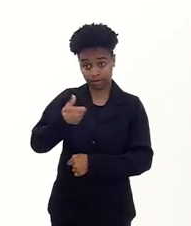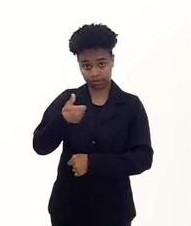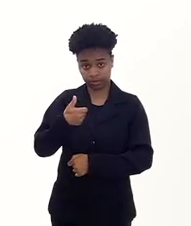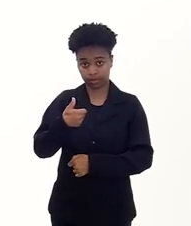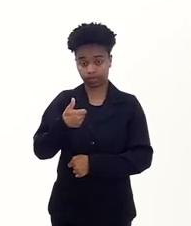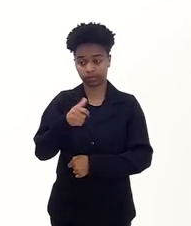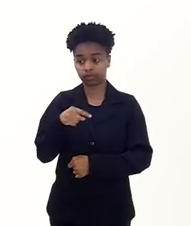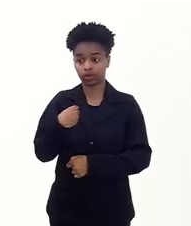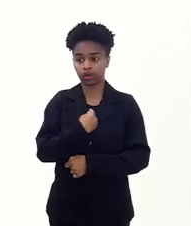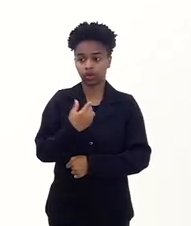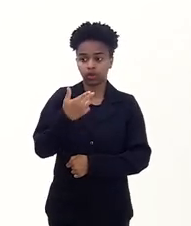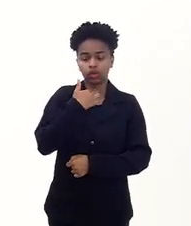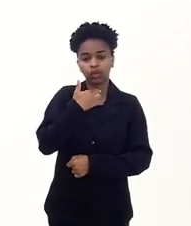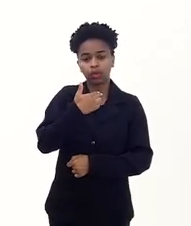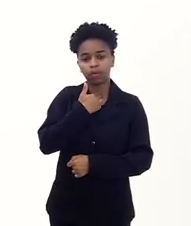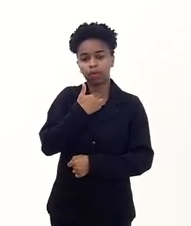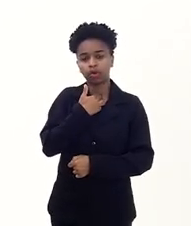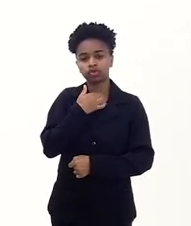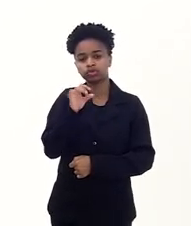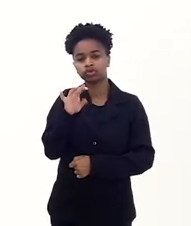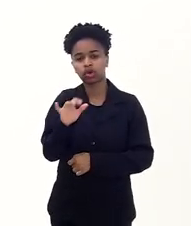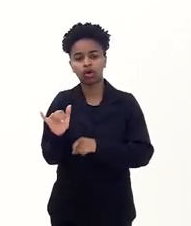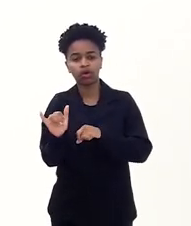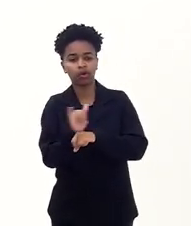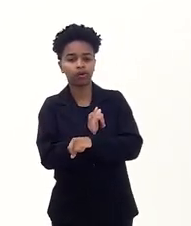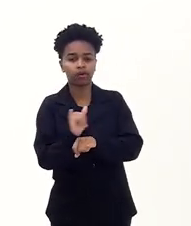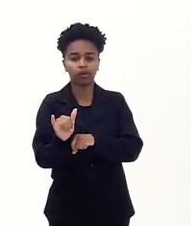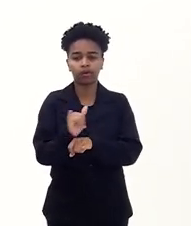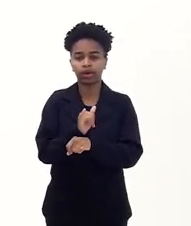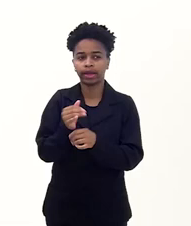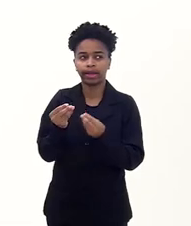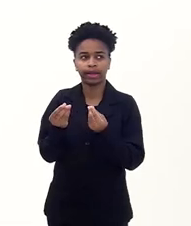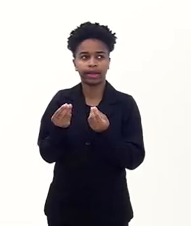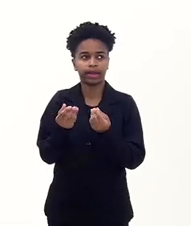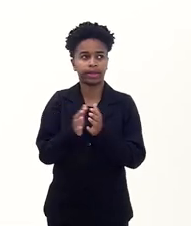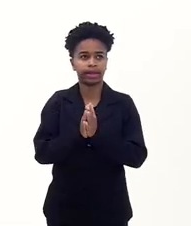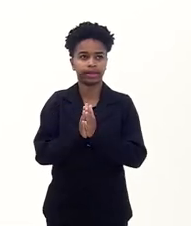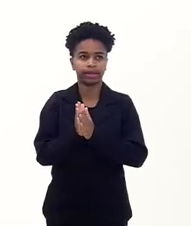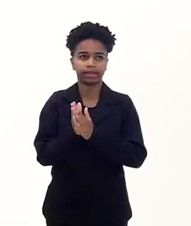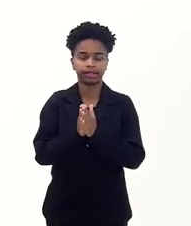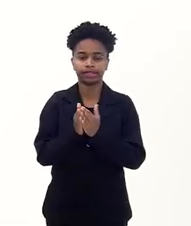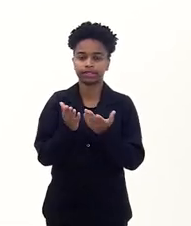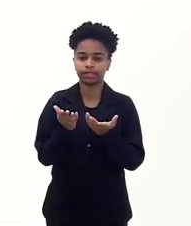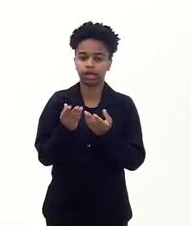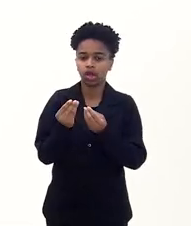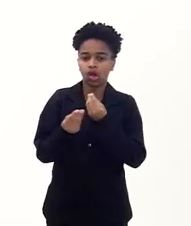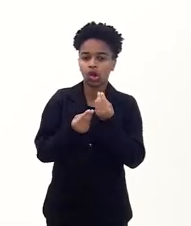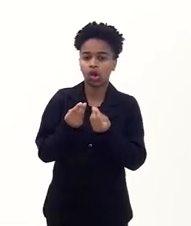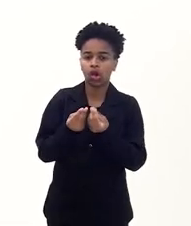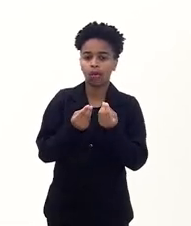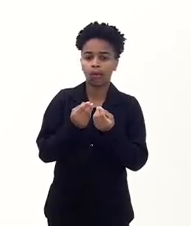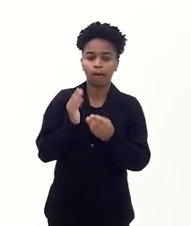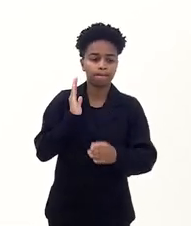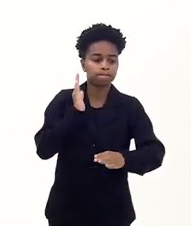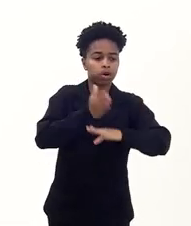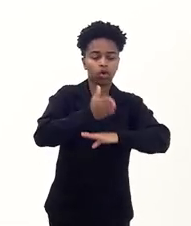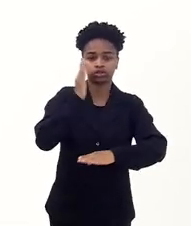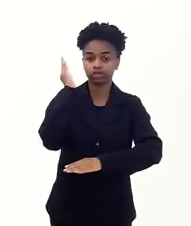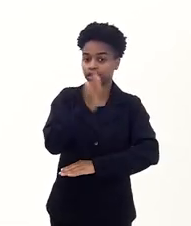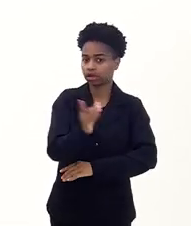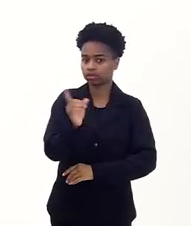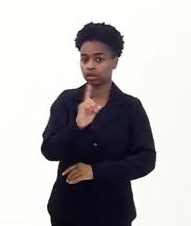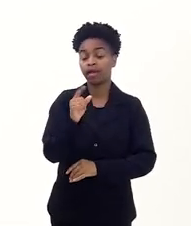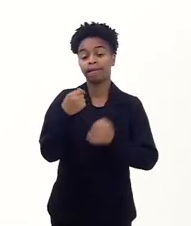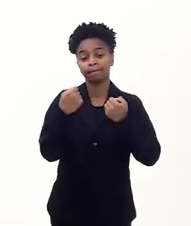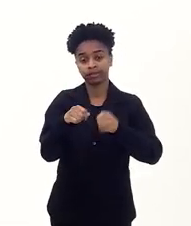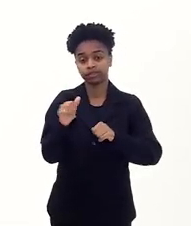não pode apenas ter medidas de combate direto, precisamos